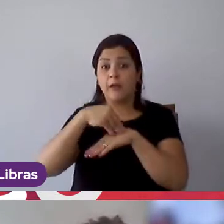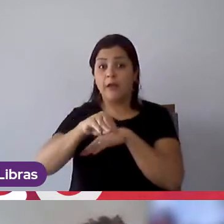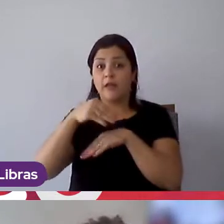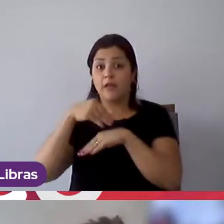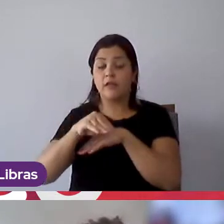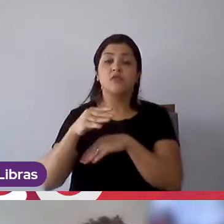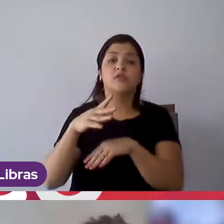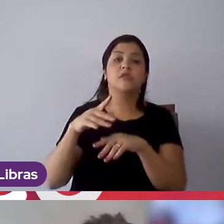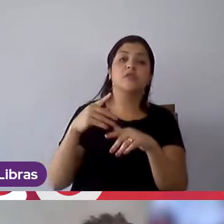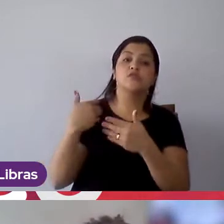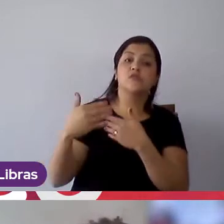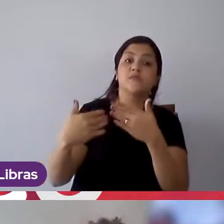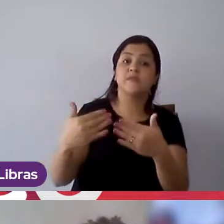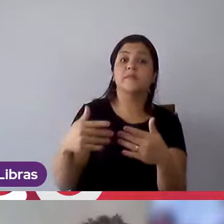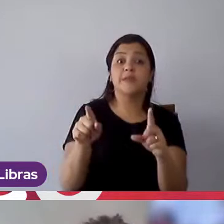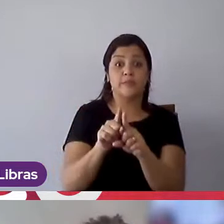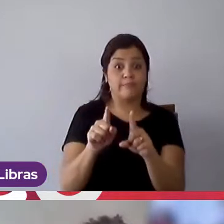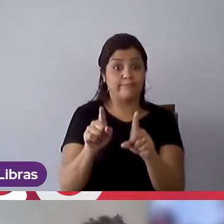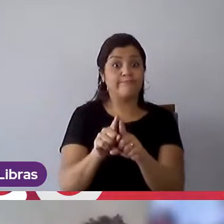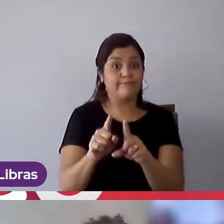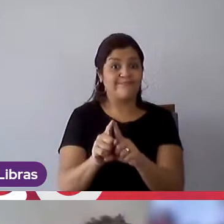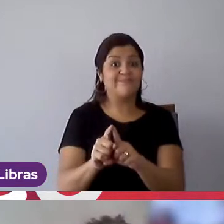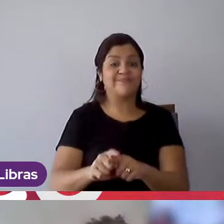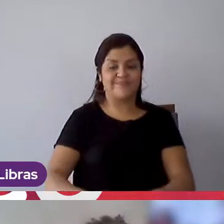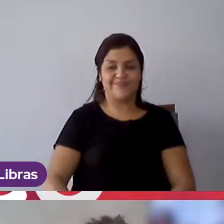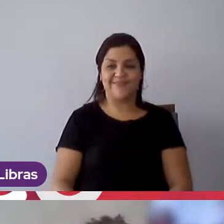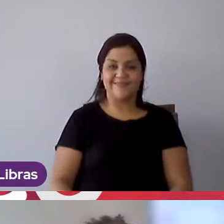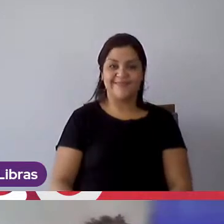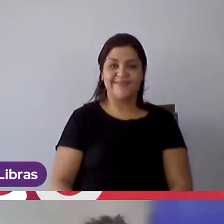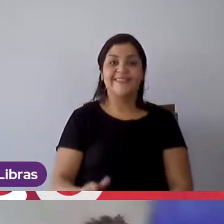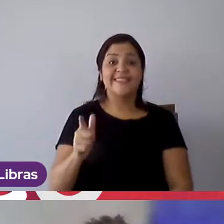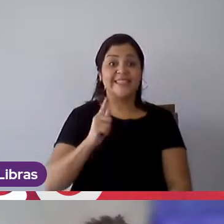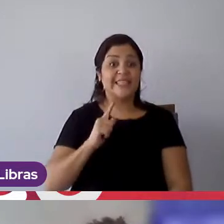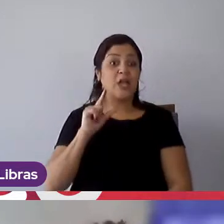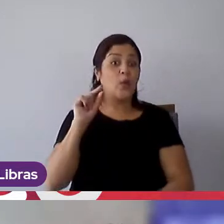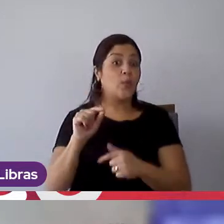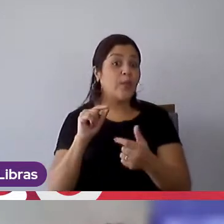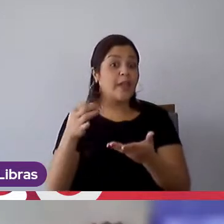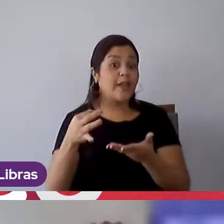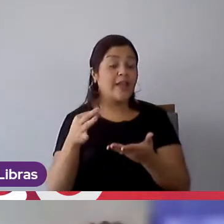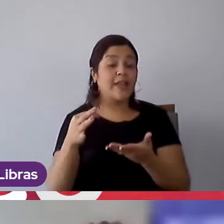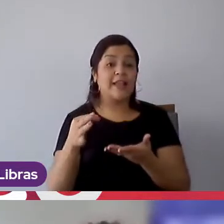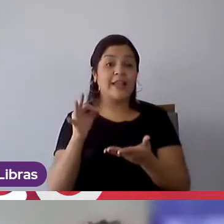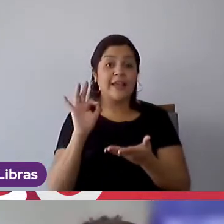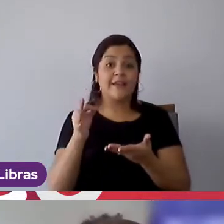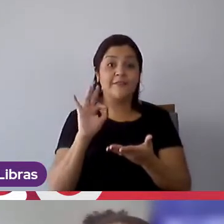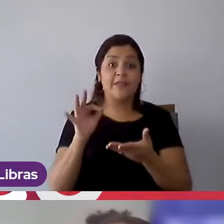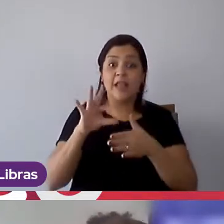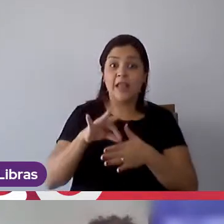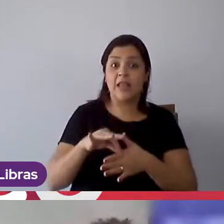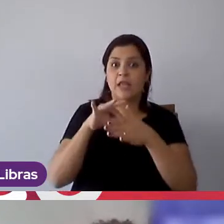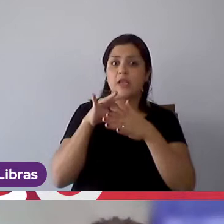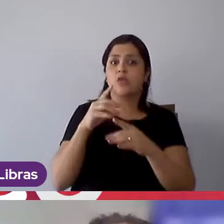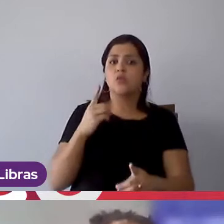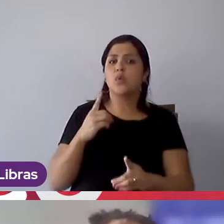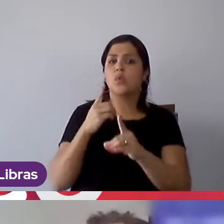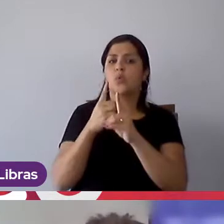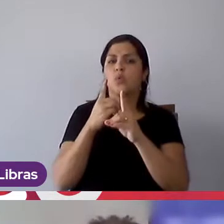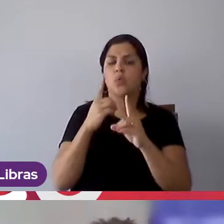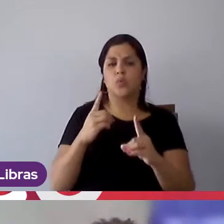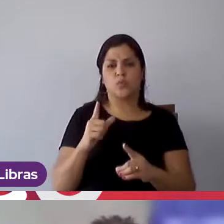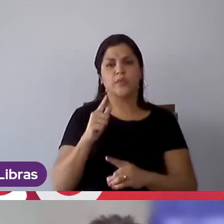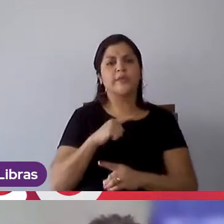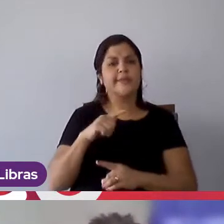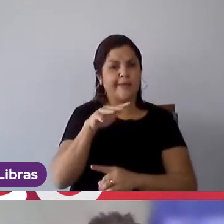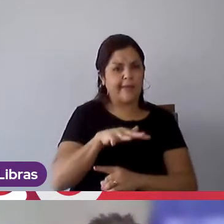carreira, é, a gente tem café com liderança, que são encontros pontuais com pessoas da alta